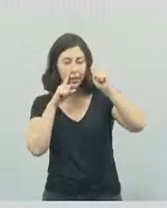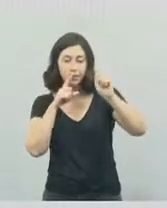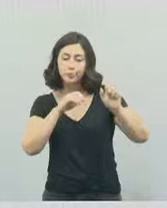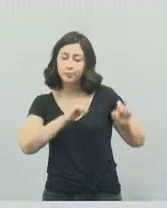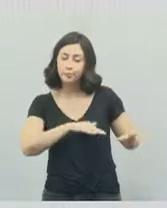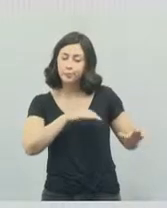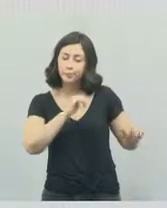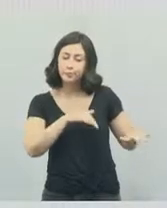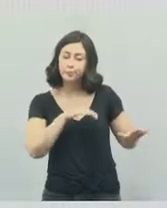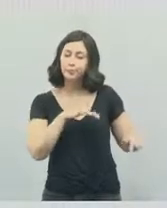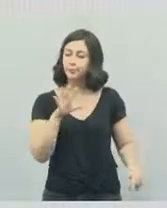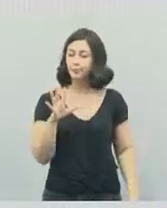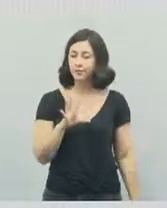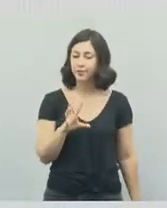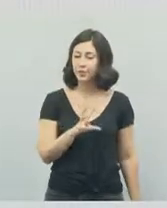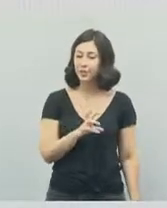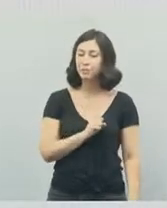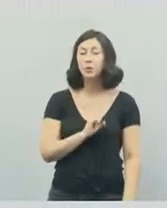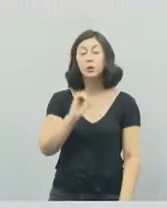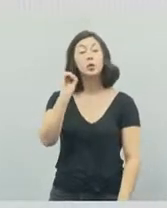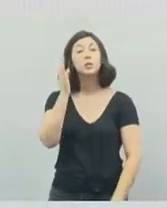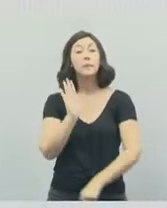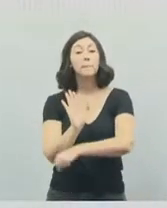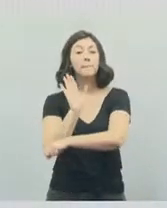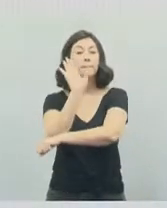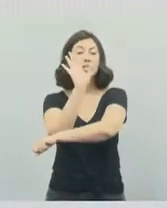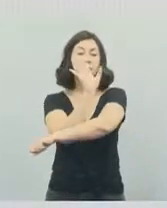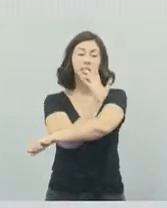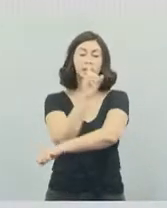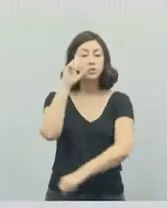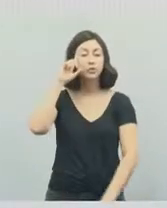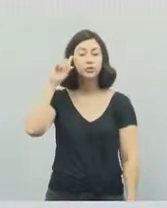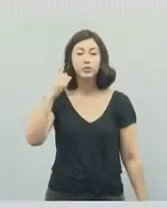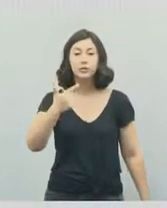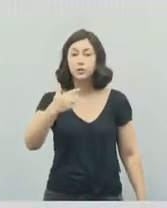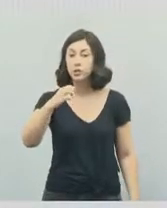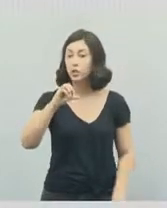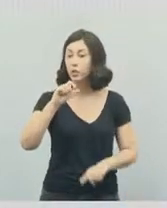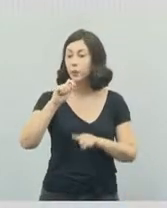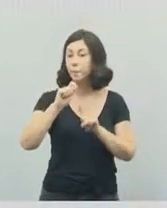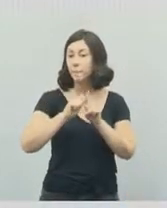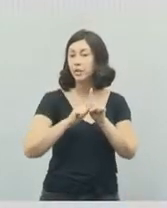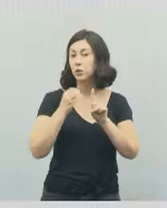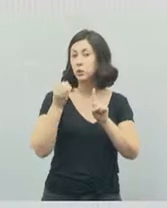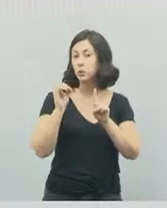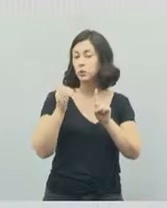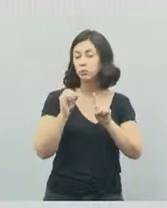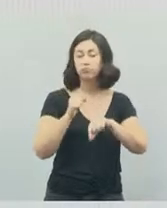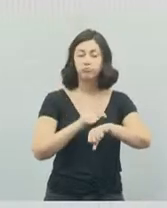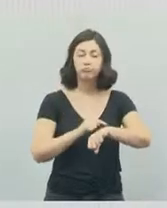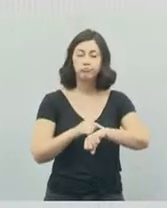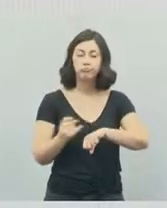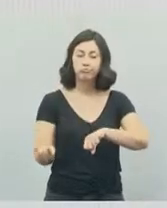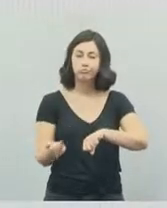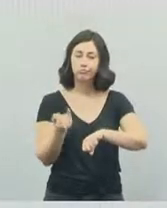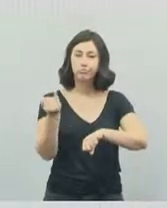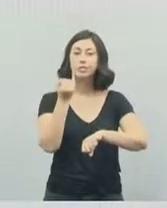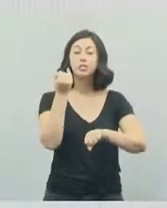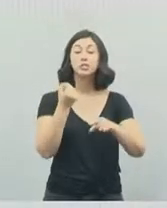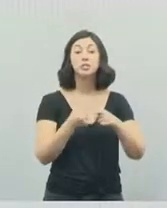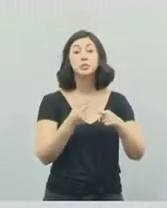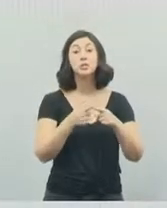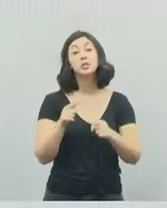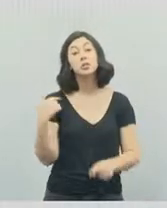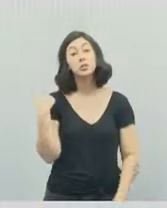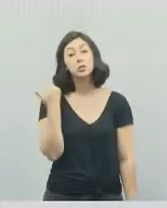Amor, que teve no Parque da Cidade dia 29 de outubro, foi um momento muito importante para os casais, porque